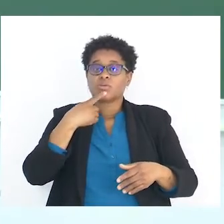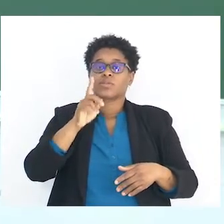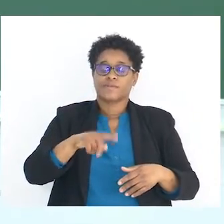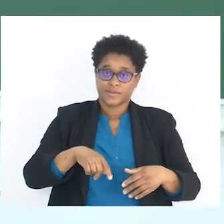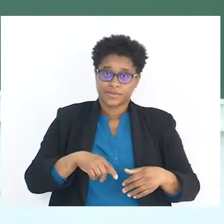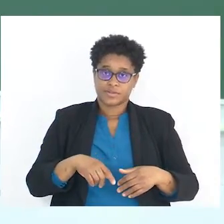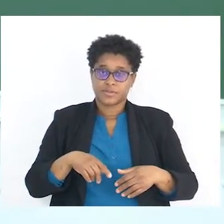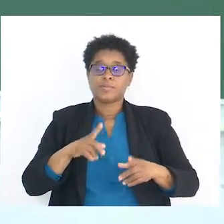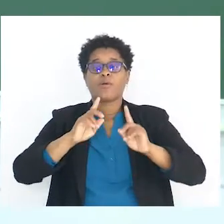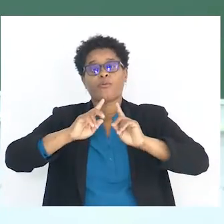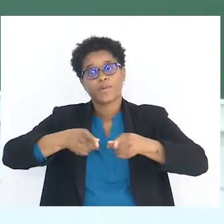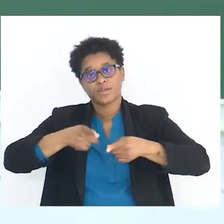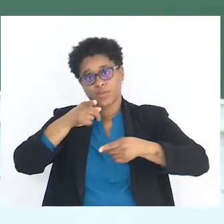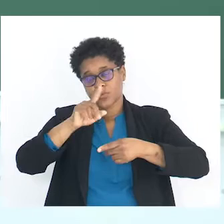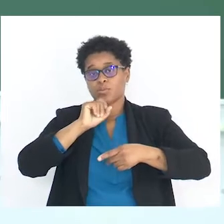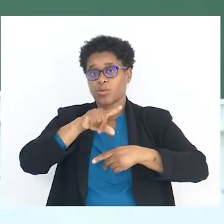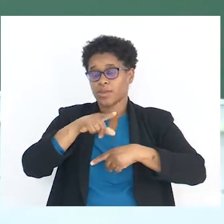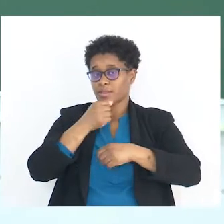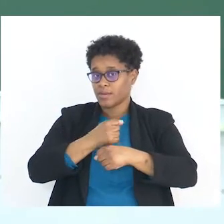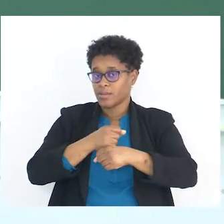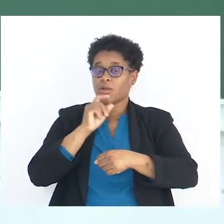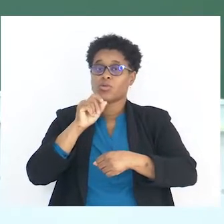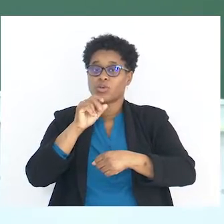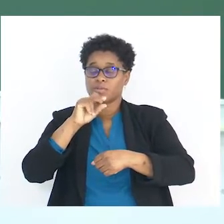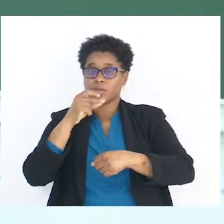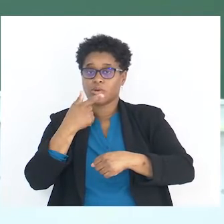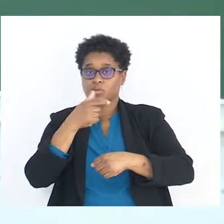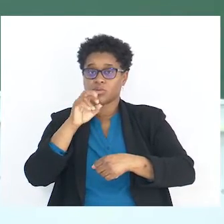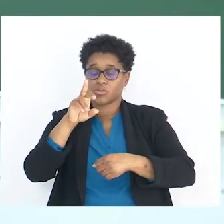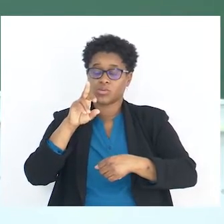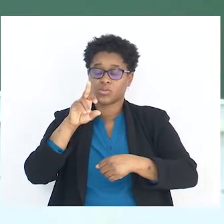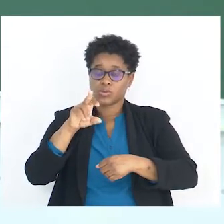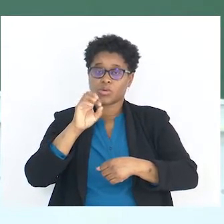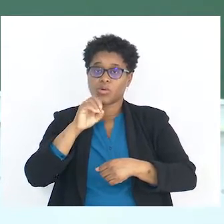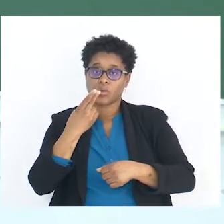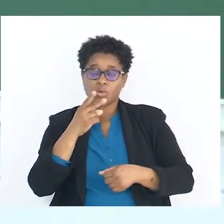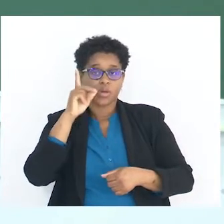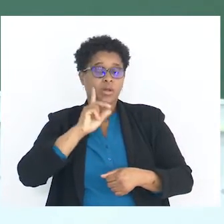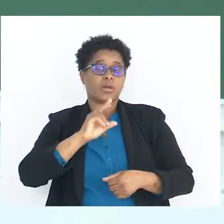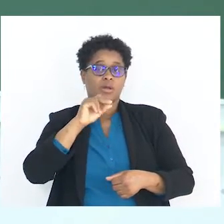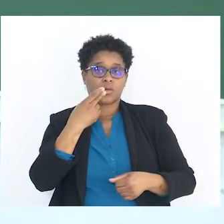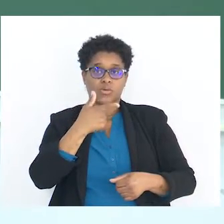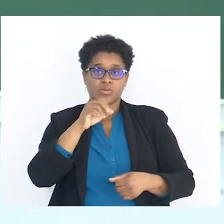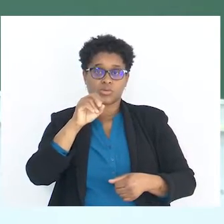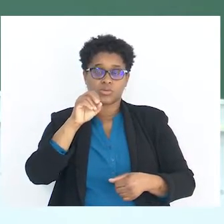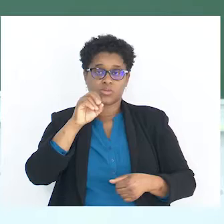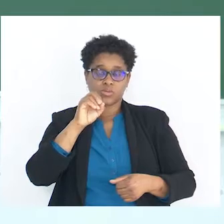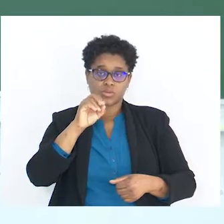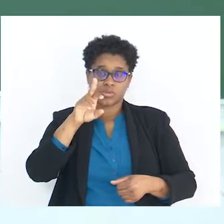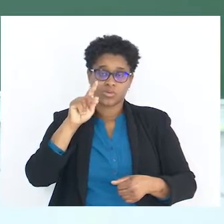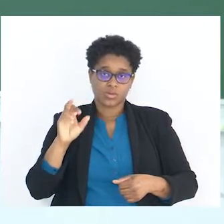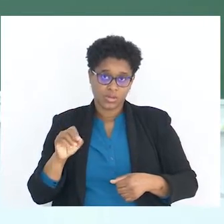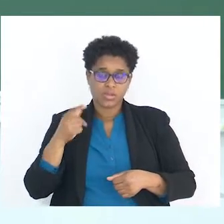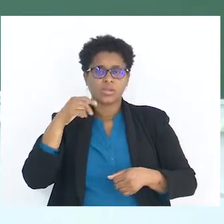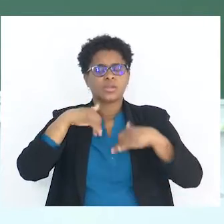Mais uma vez. Para começar, tu podes trabalhar o nome do autor ou o autor. E depois tens que mostrar